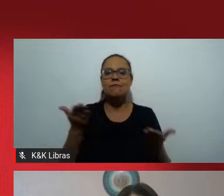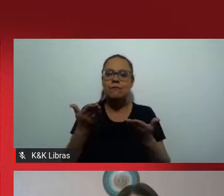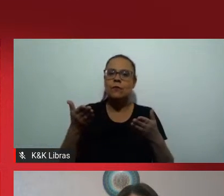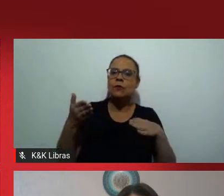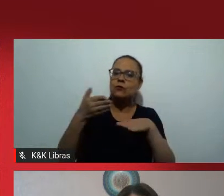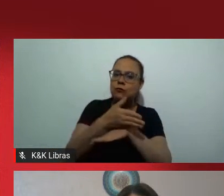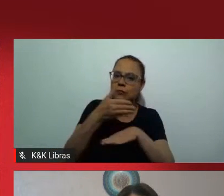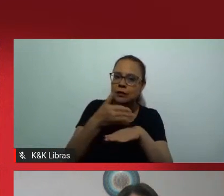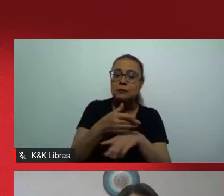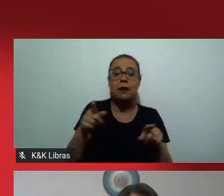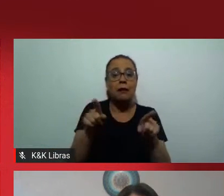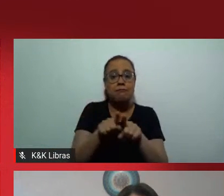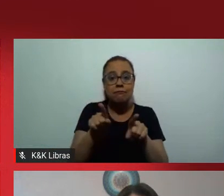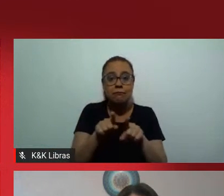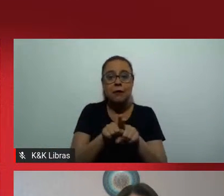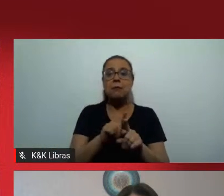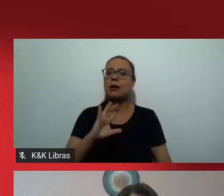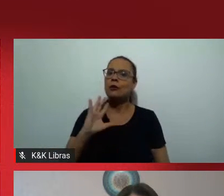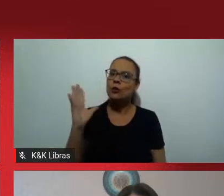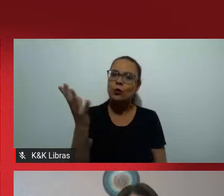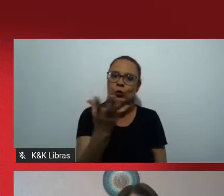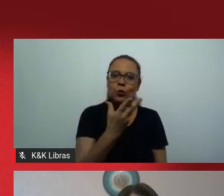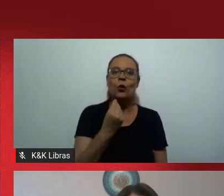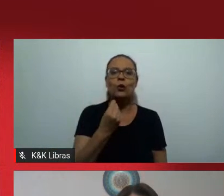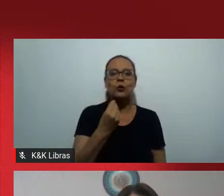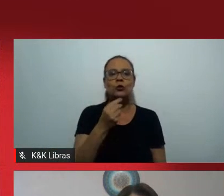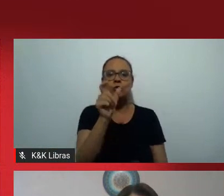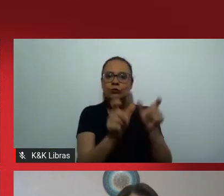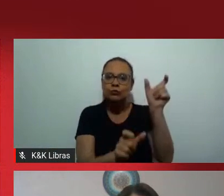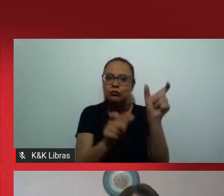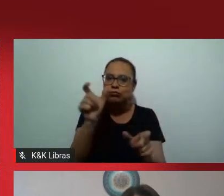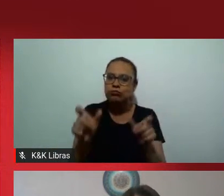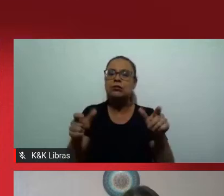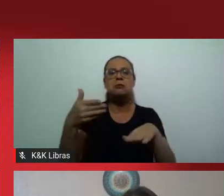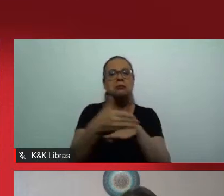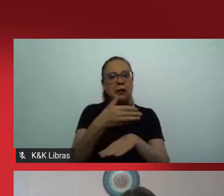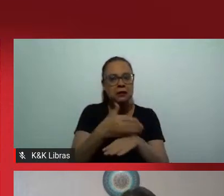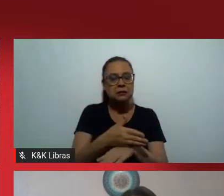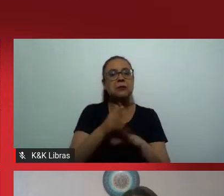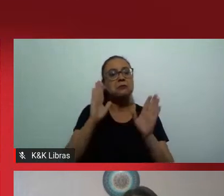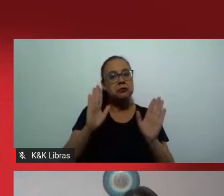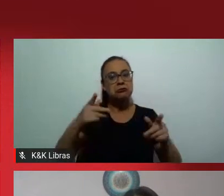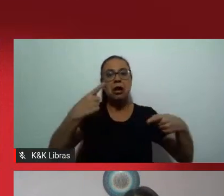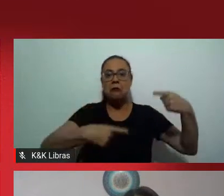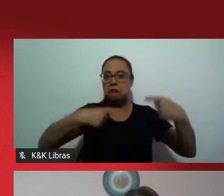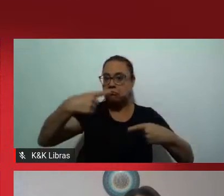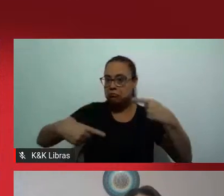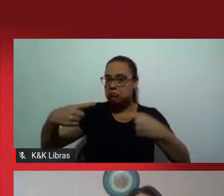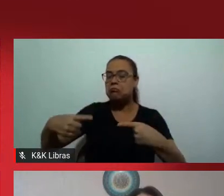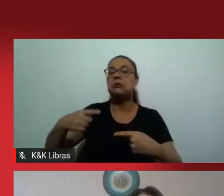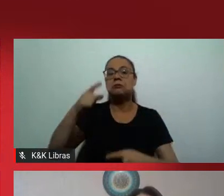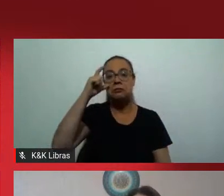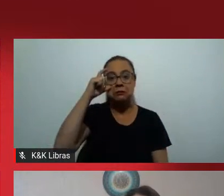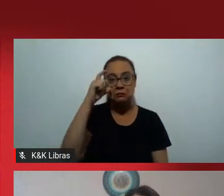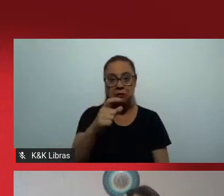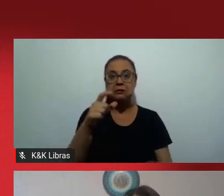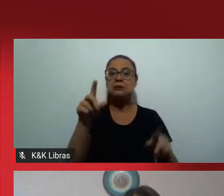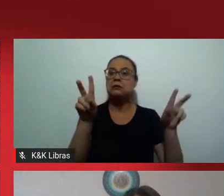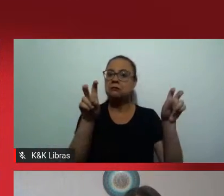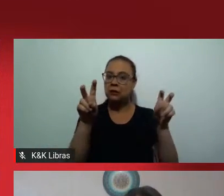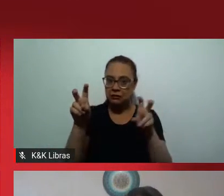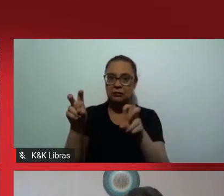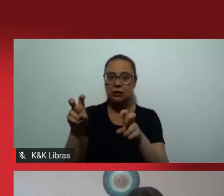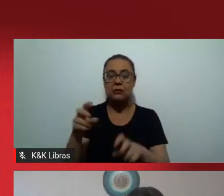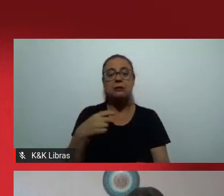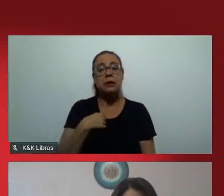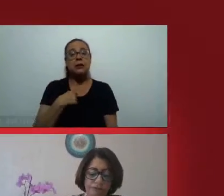agradecer também pelos colegas que estão participando do painel, já deram uma contribuição interessante ao debate nessa abertura,